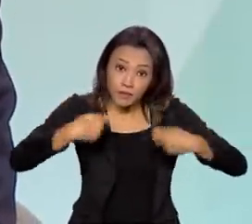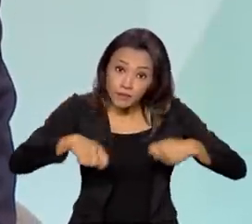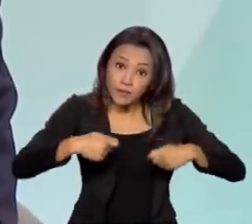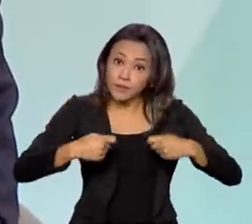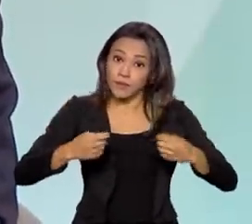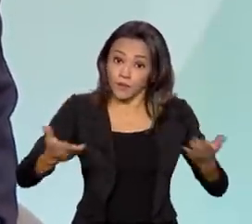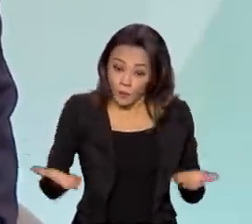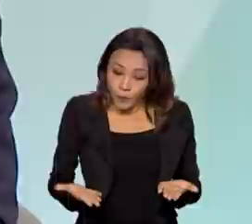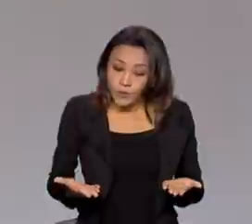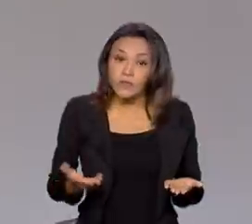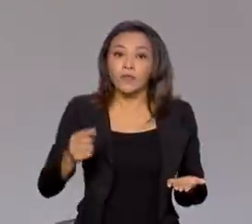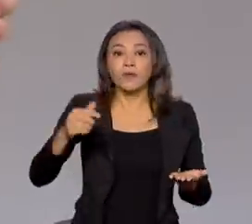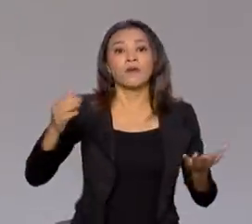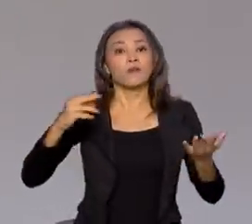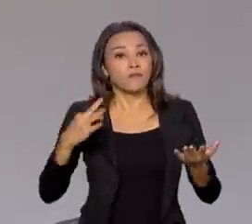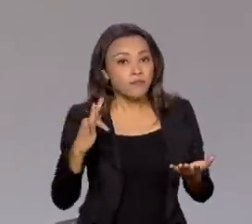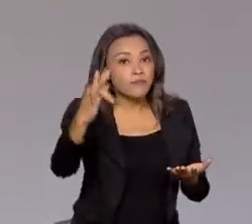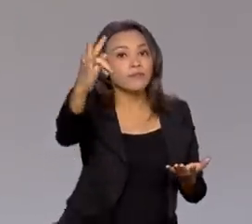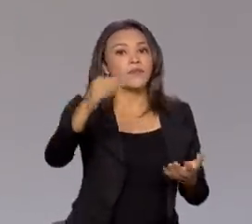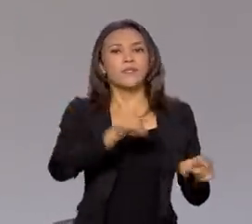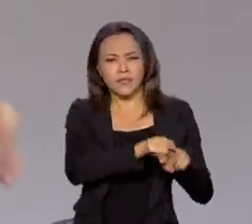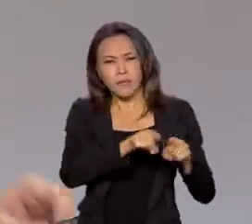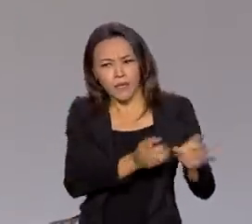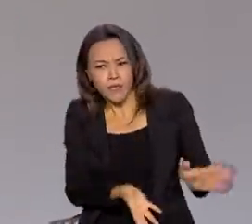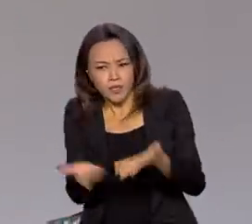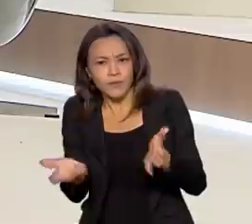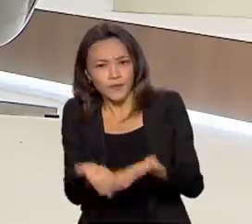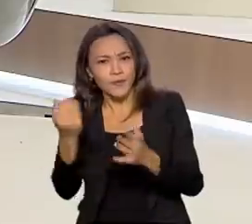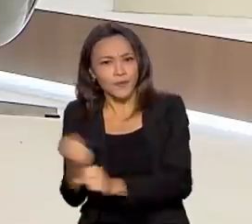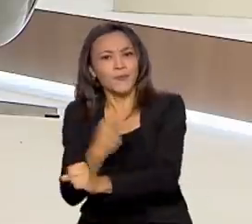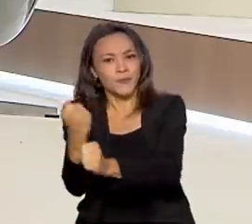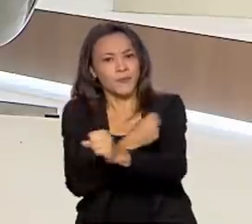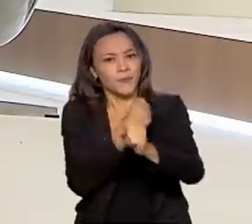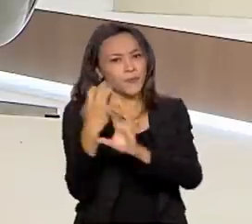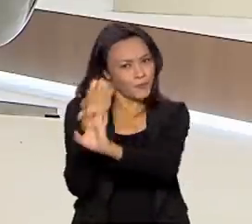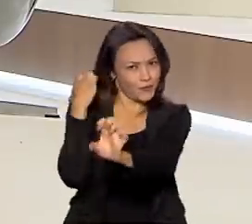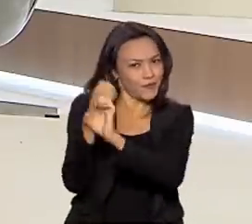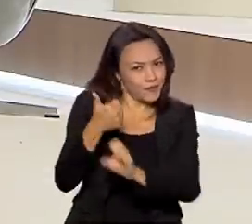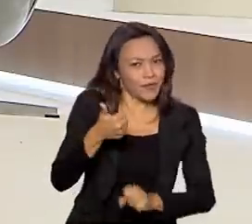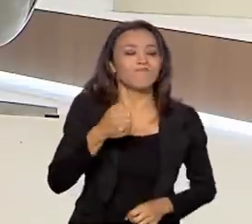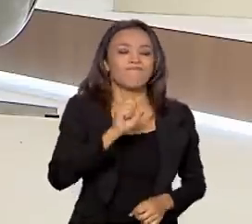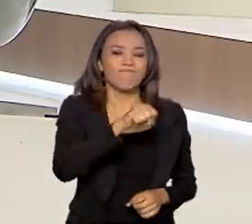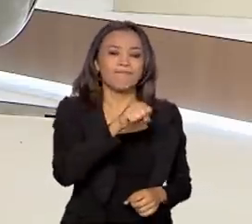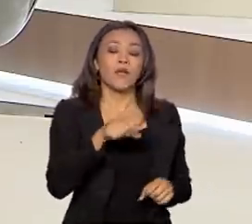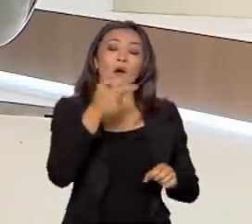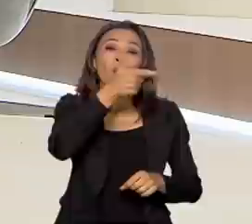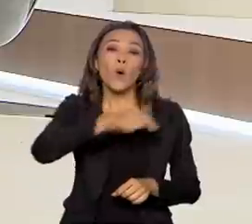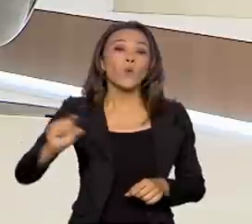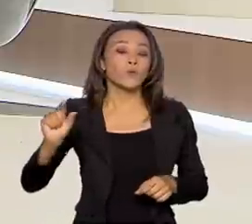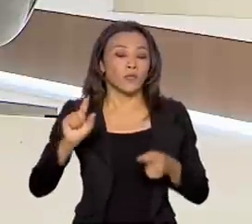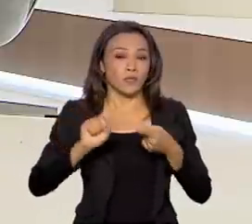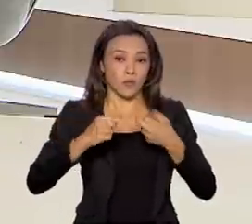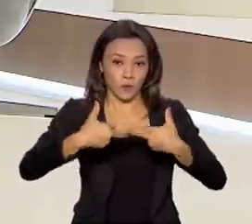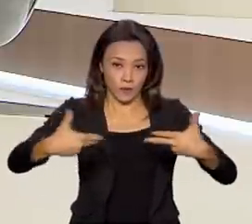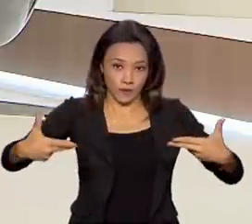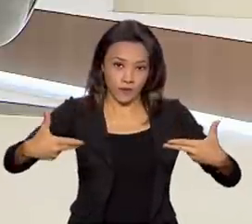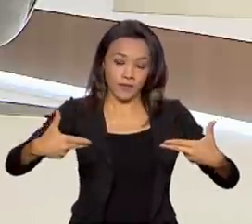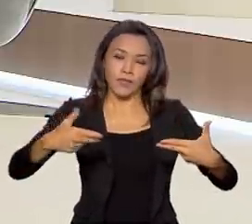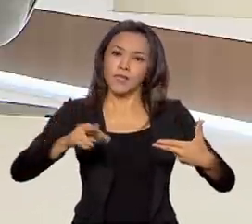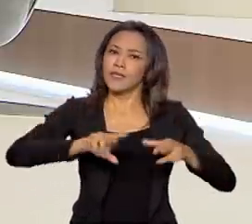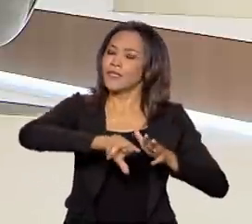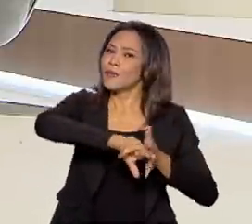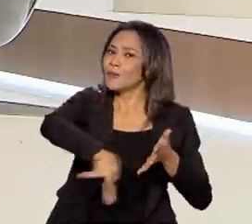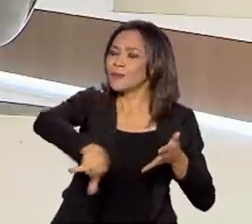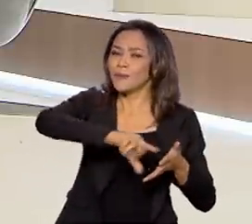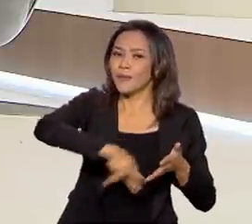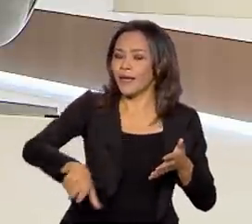será necessária. Até porque fomenta a construção civil, né? Também. Mas um outro detalhe, que não diz respeito ao déficit